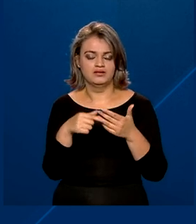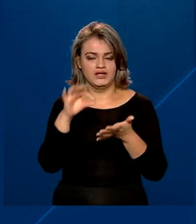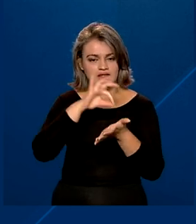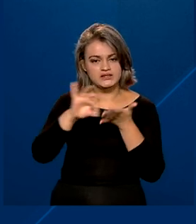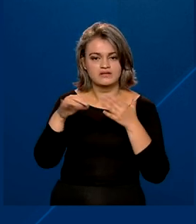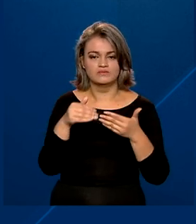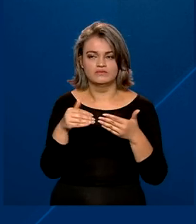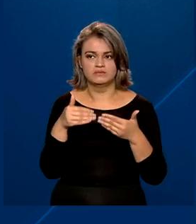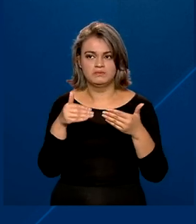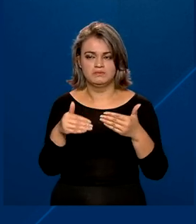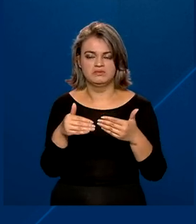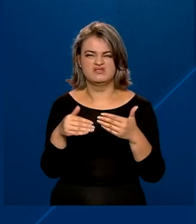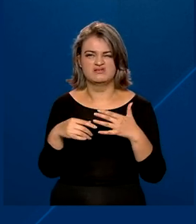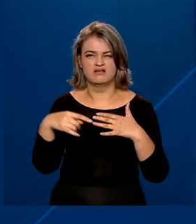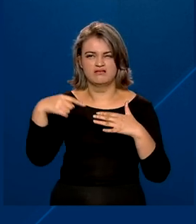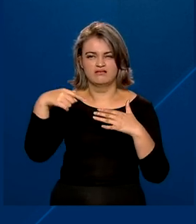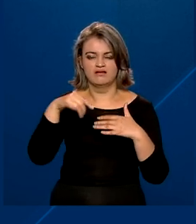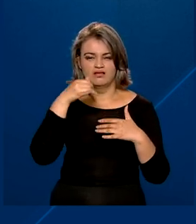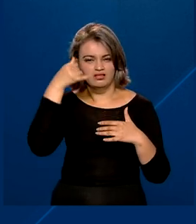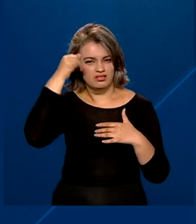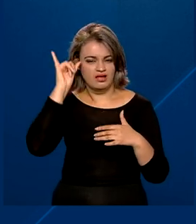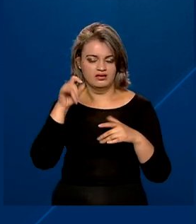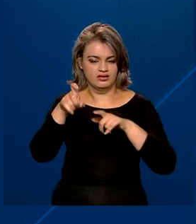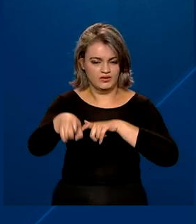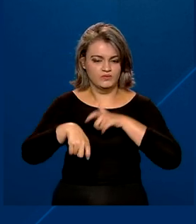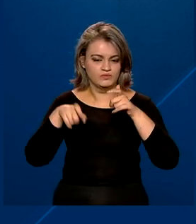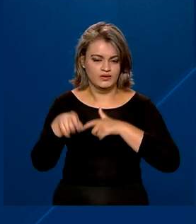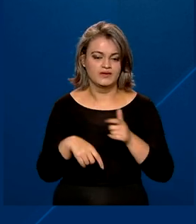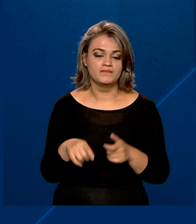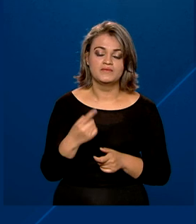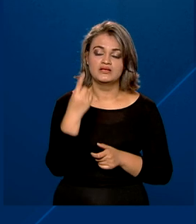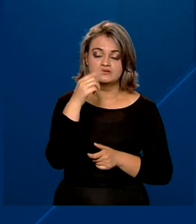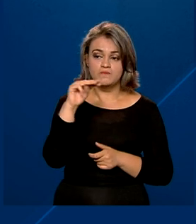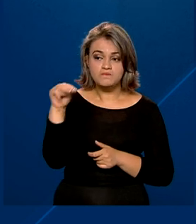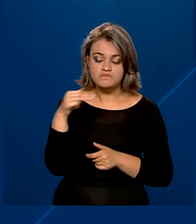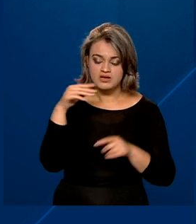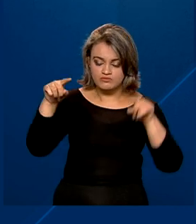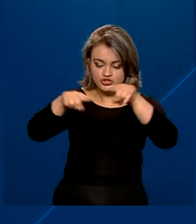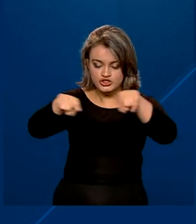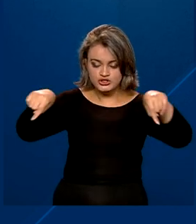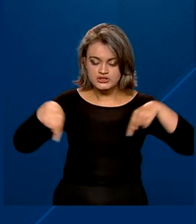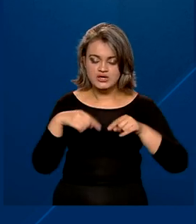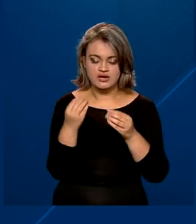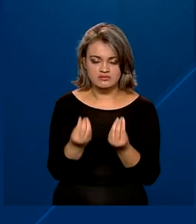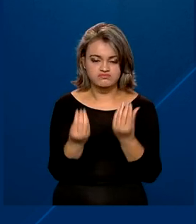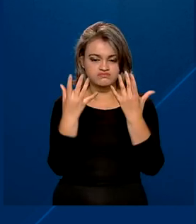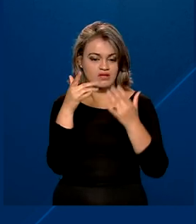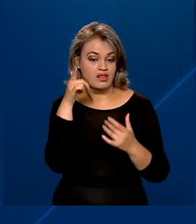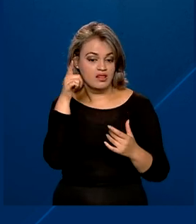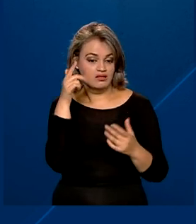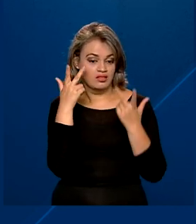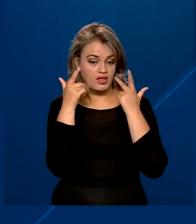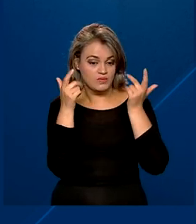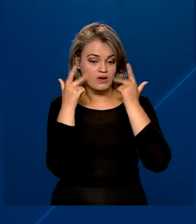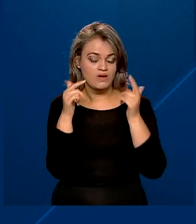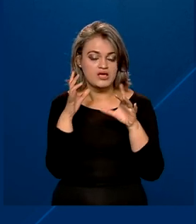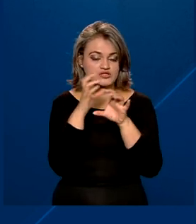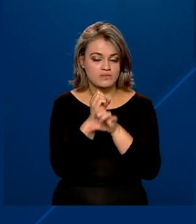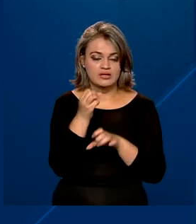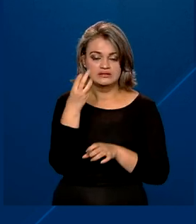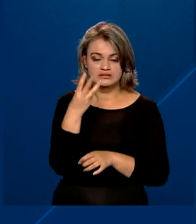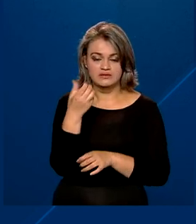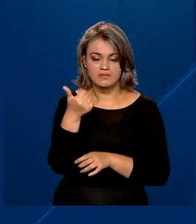Abastecimento. São um milhão de hectares diária com esse tipo de cultivo, somando mais de 31 mil